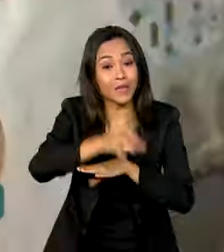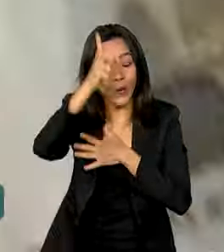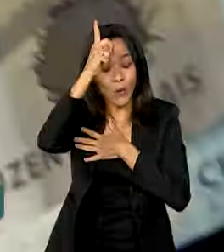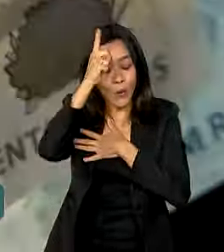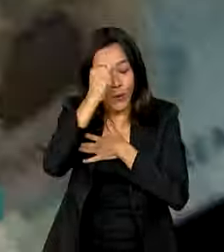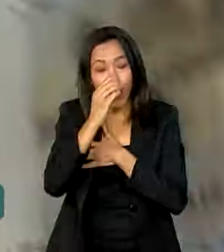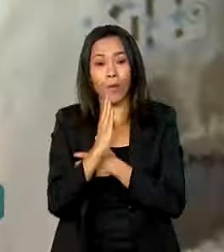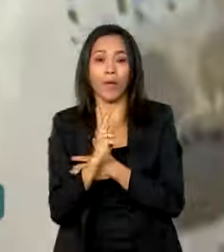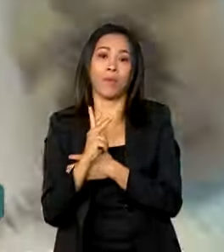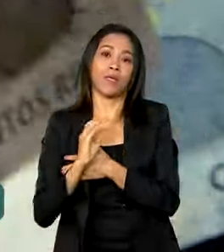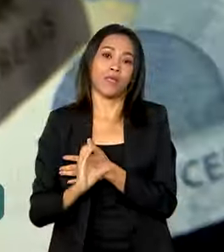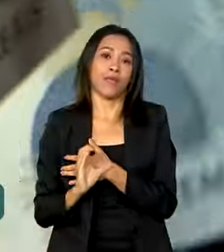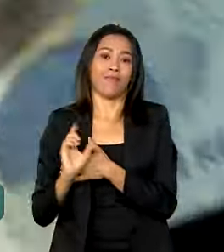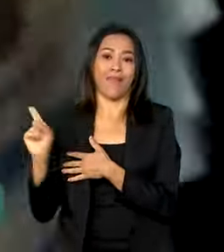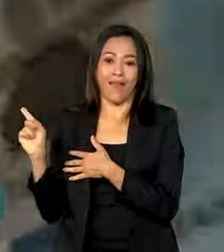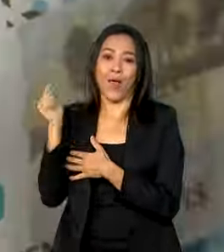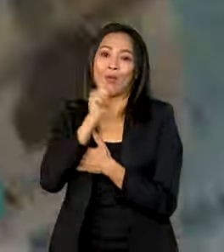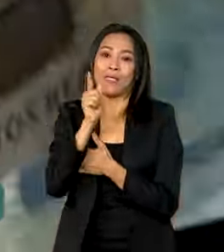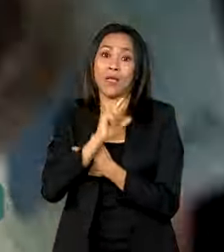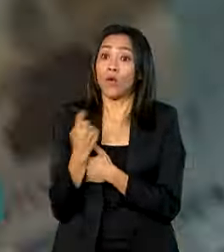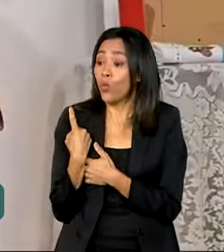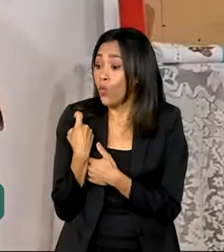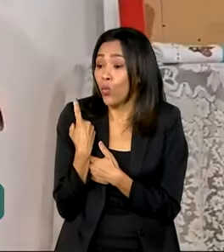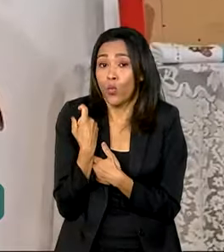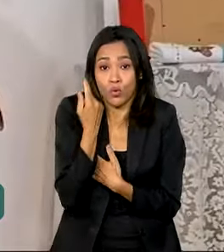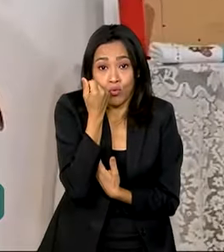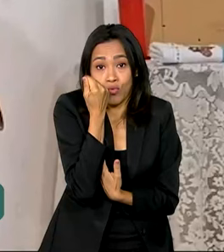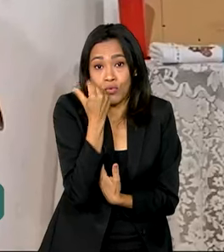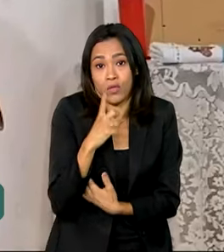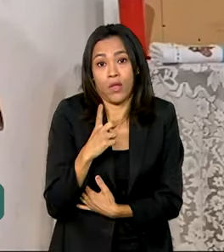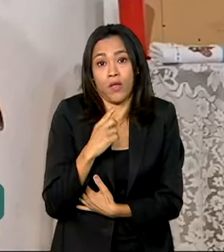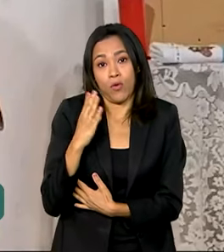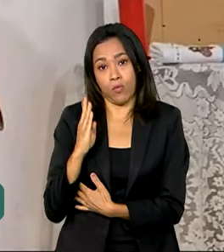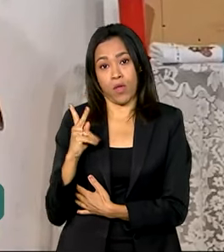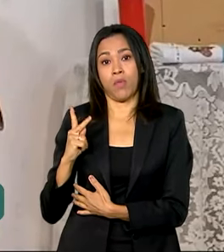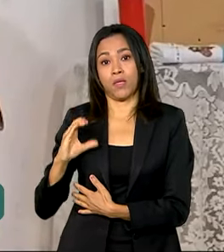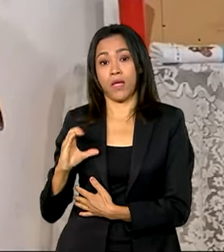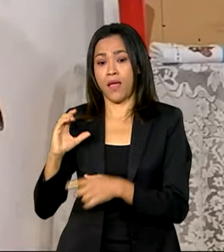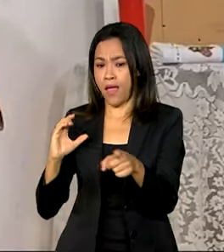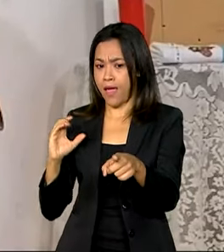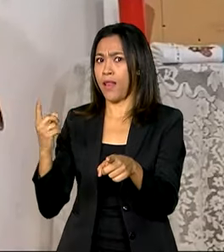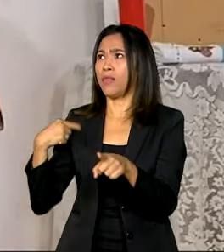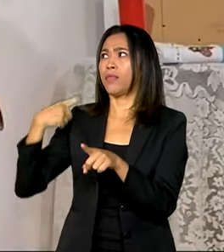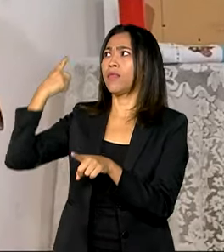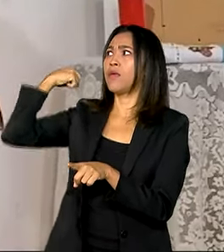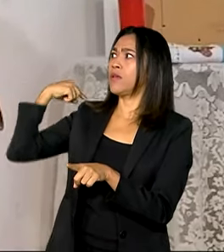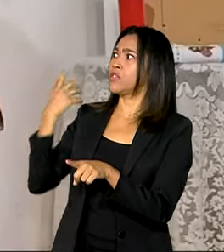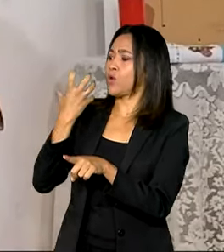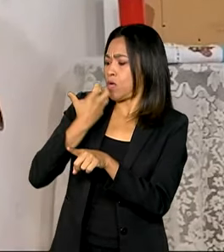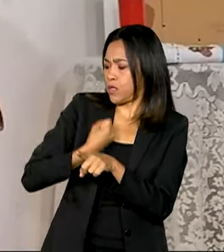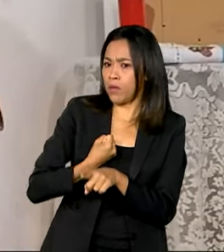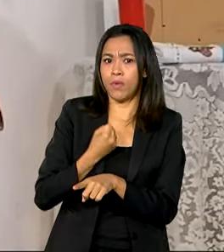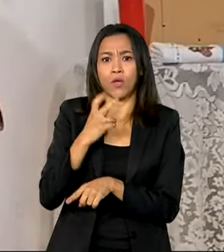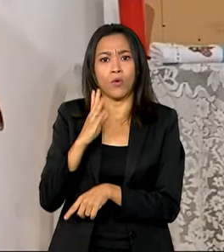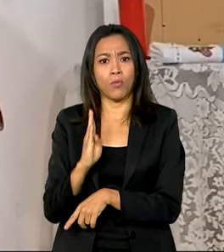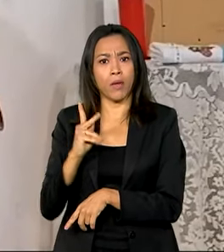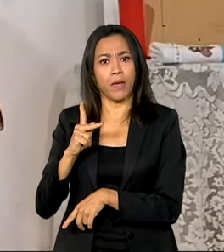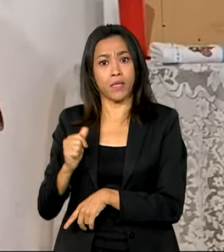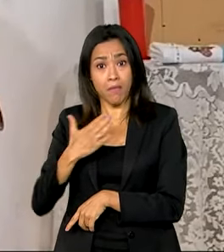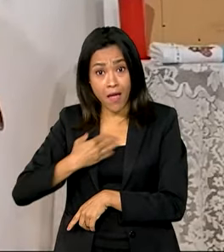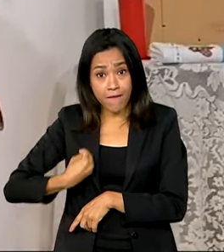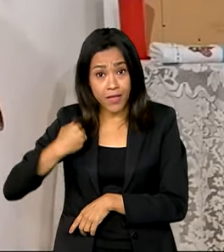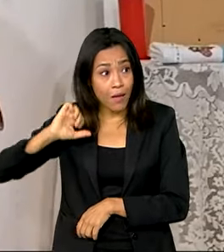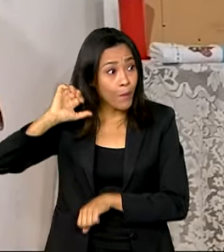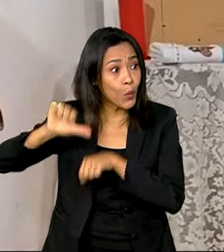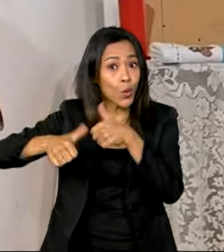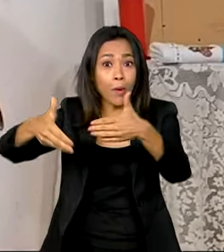Hoje, o benefício é a sua única renda. Desde que eu comecei a receber o BPC, minha vida mudou. Me